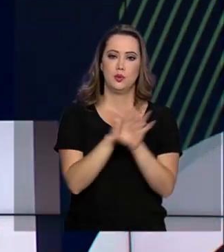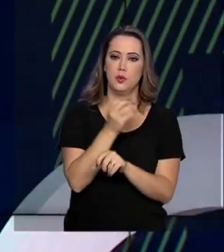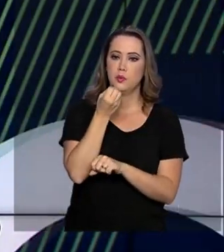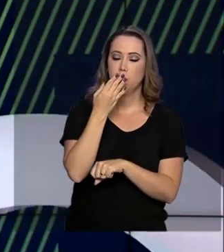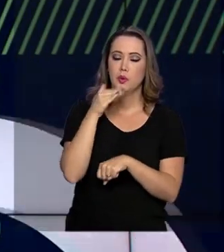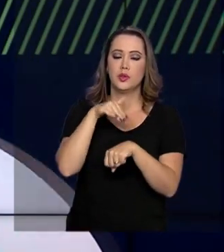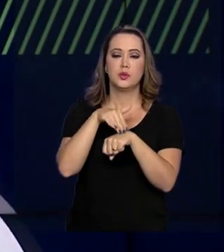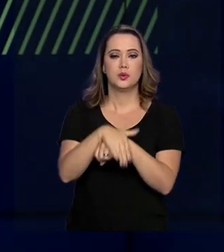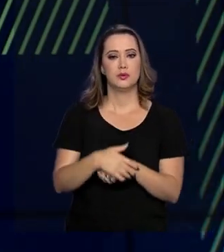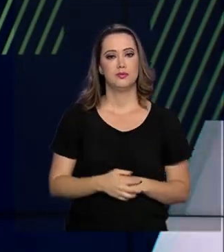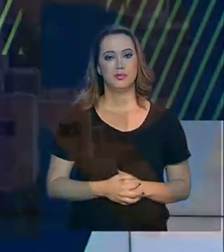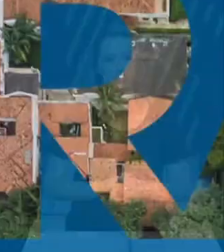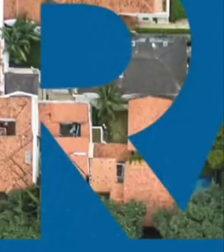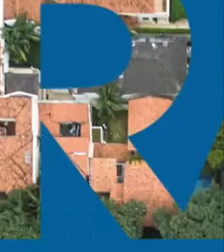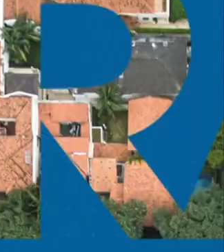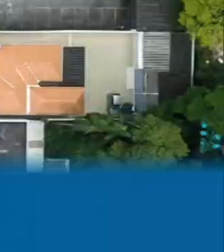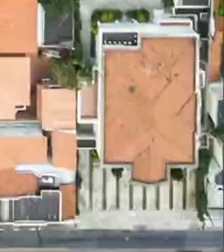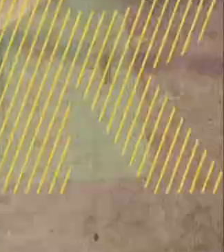Uma boa noite, bom fim de semana.